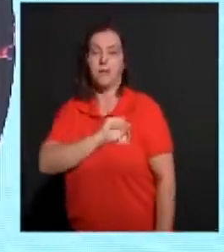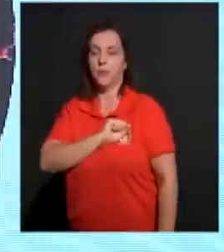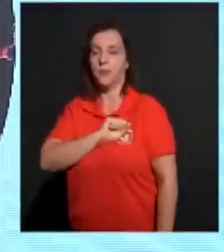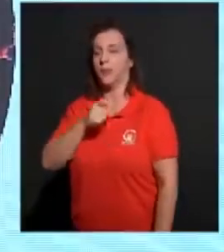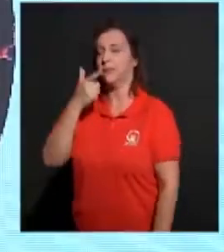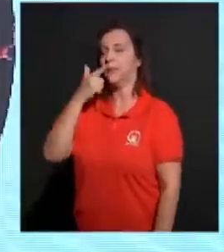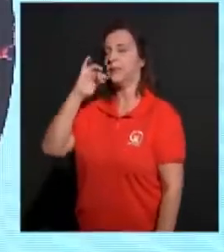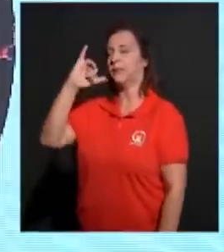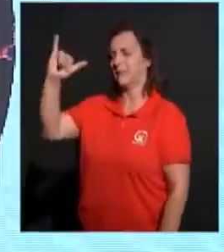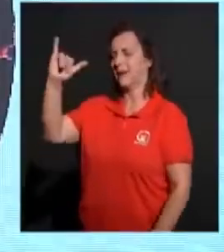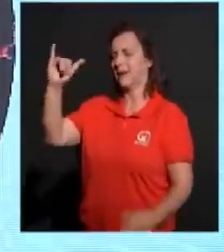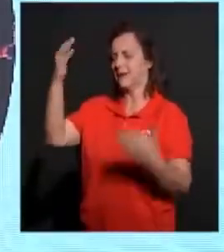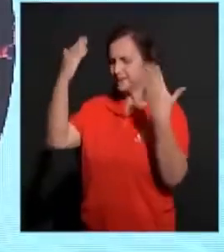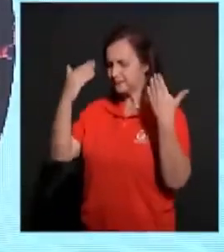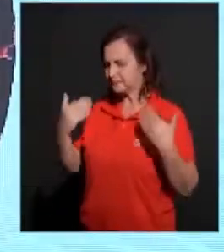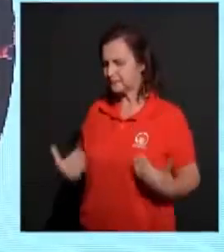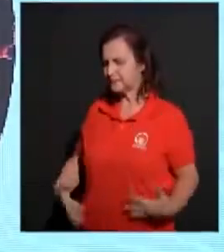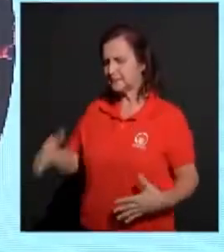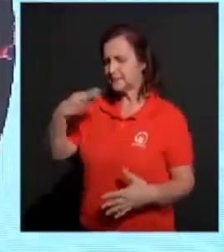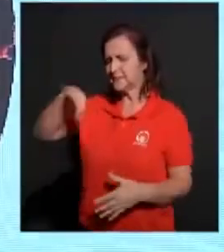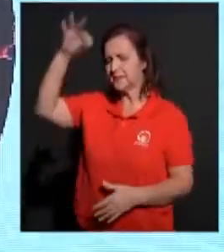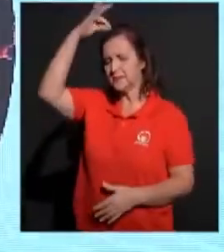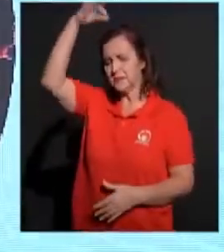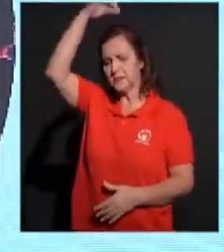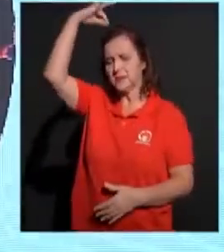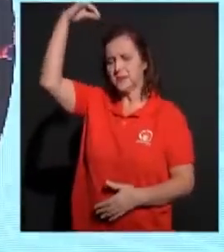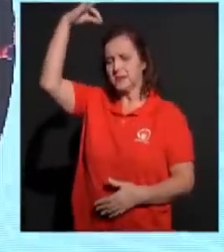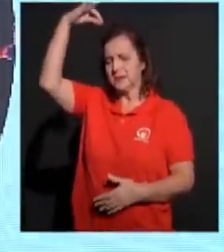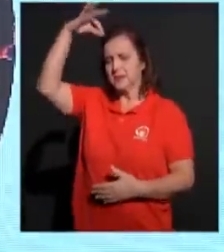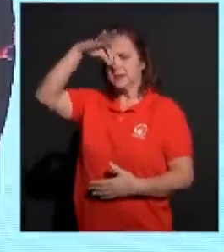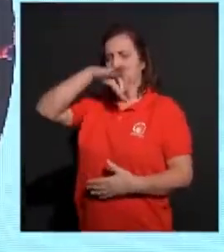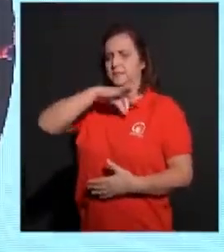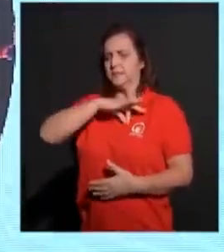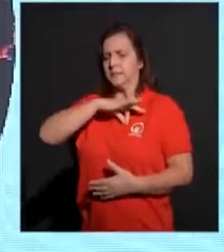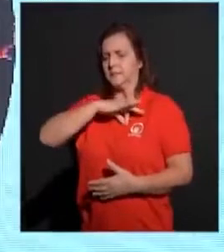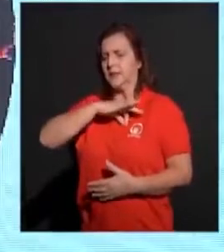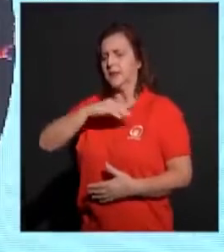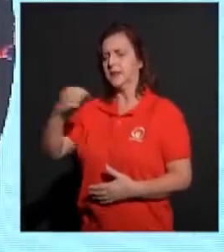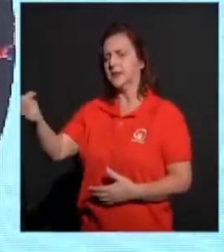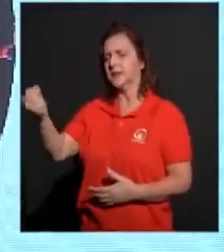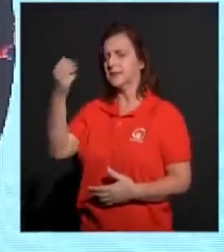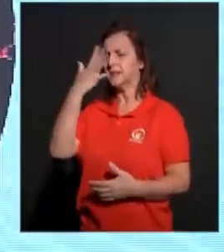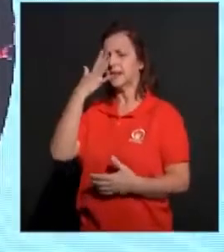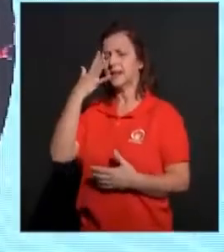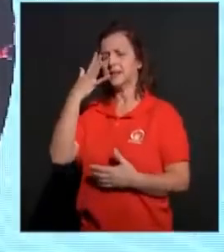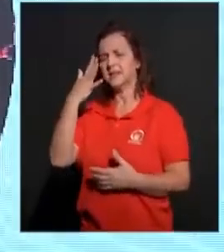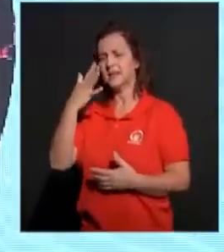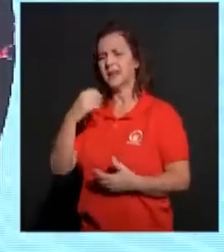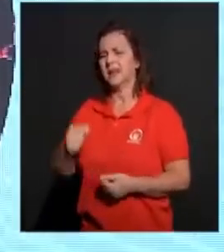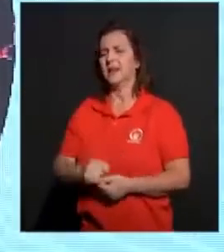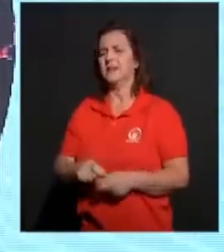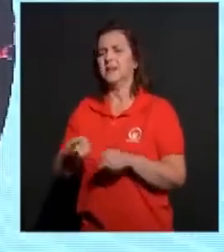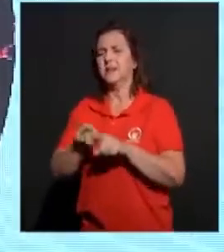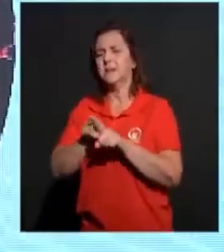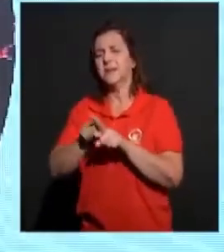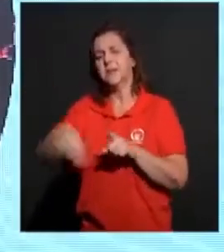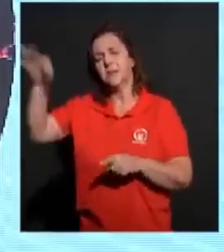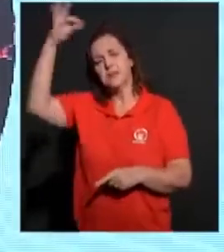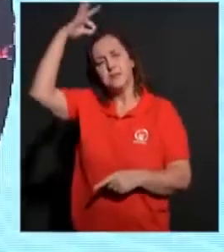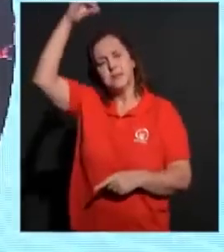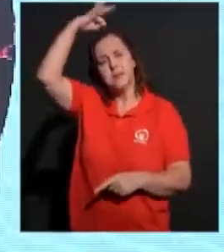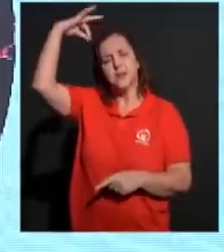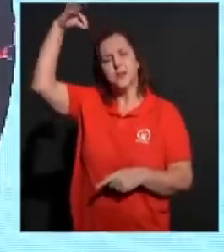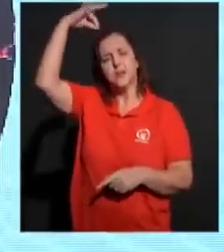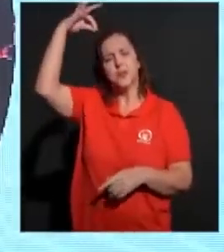disposição, conceda a graça, espírito de sabedoria e de revelação. E que neste momento, somente o teu Espírito possa